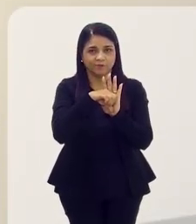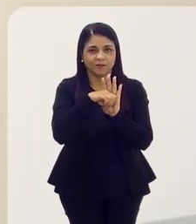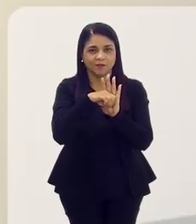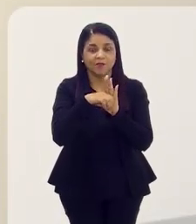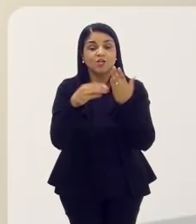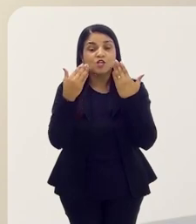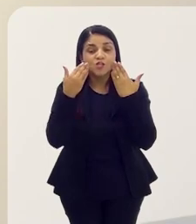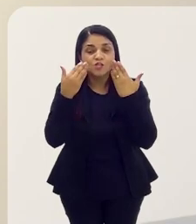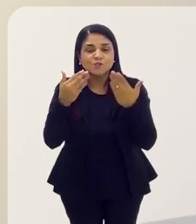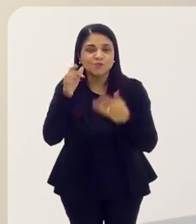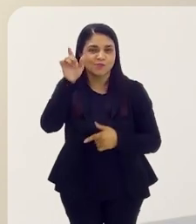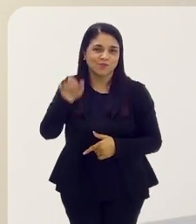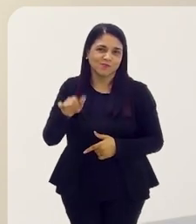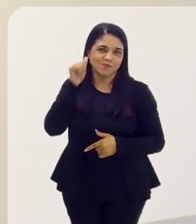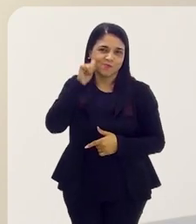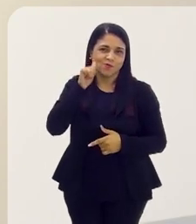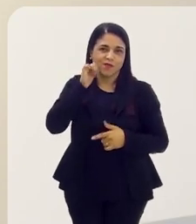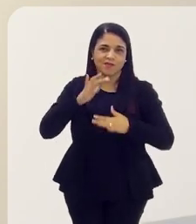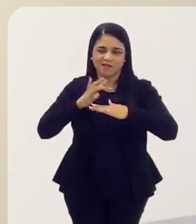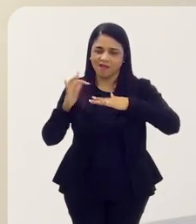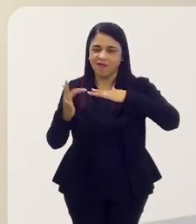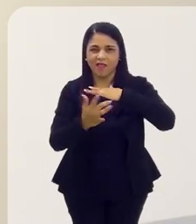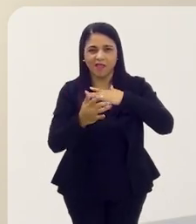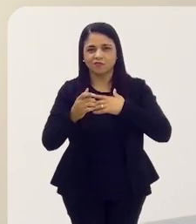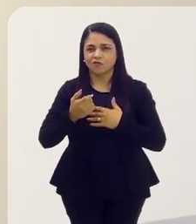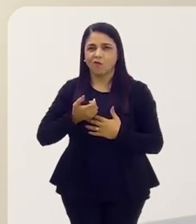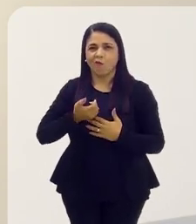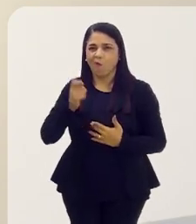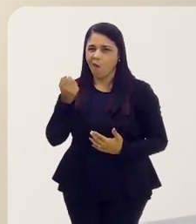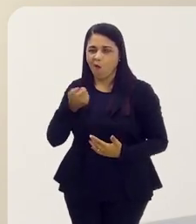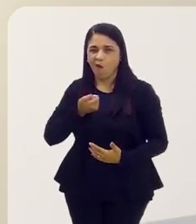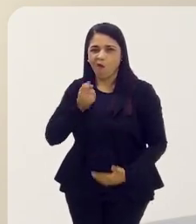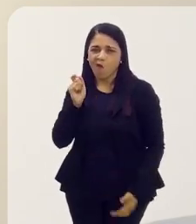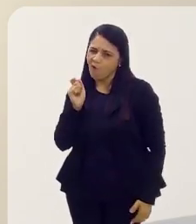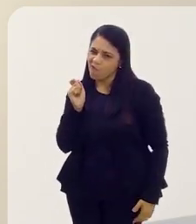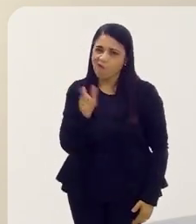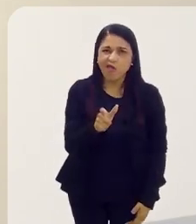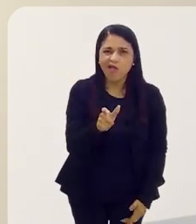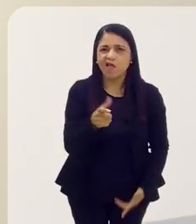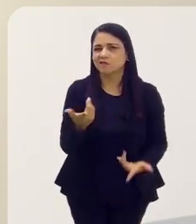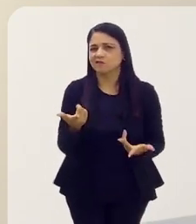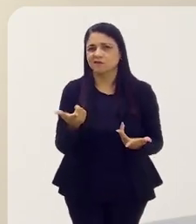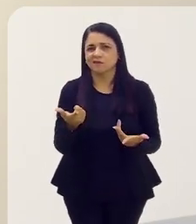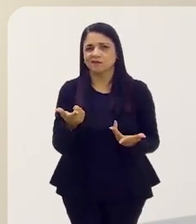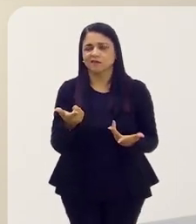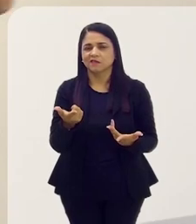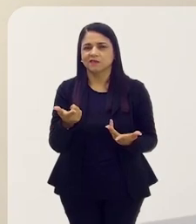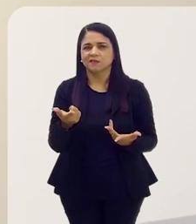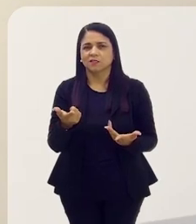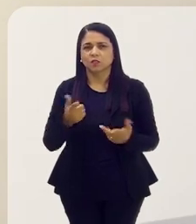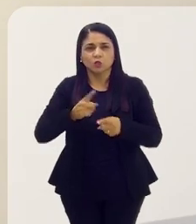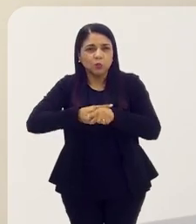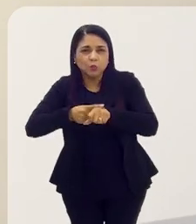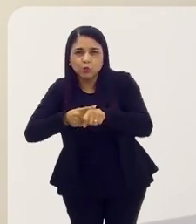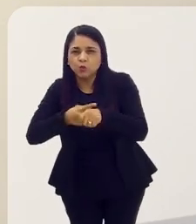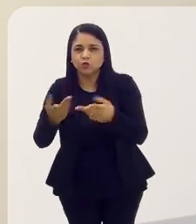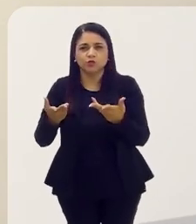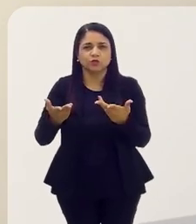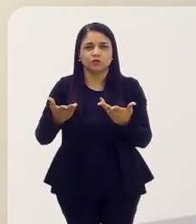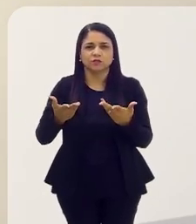crime? Expondo a mulher na rede, ou com nudes, ou com ofensas, enfim, das mais diversas formas para